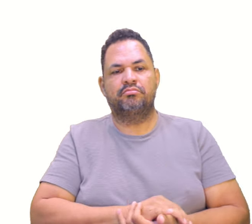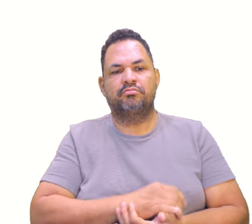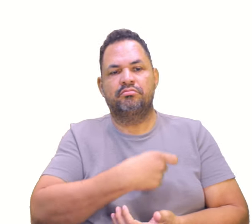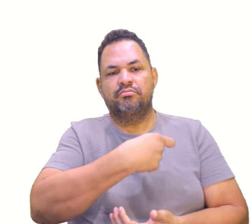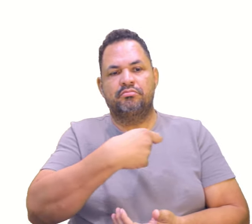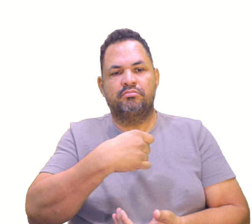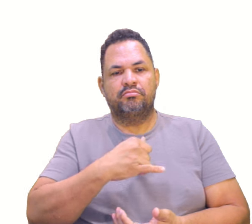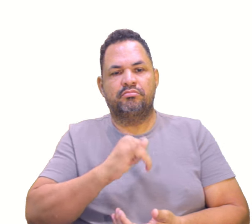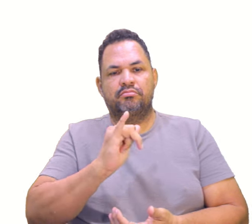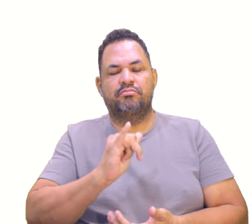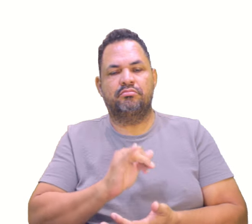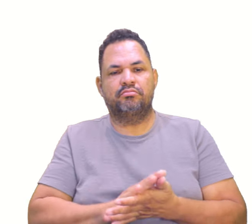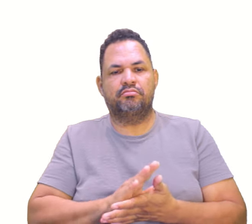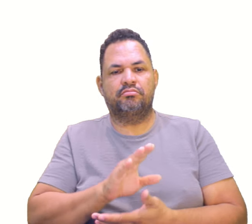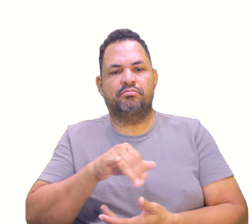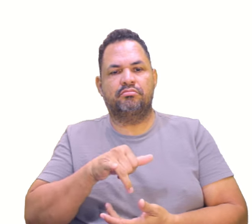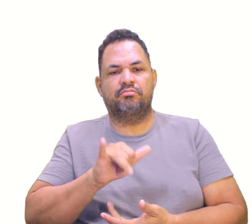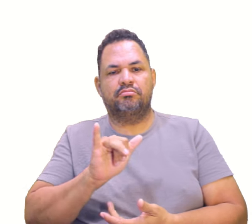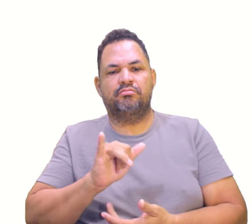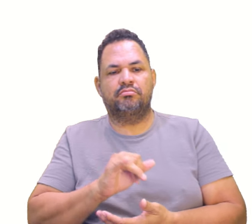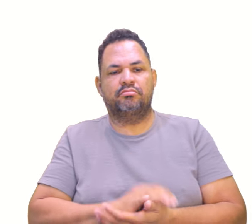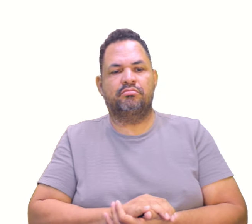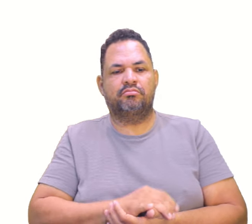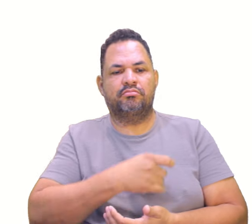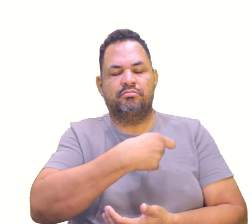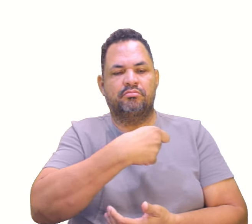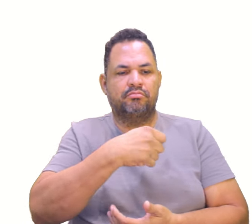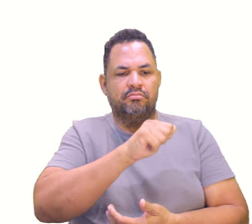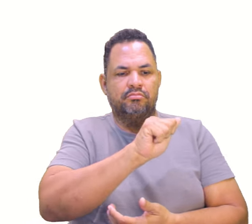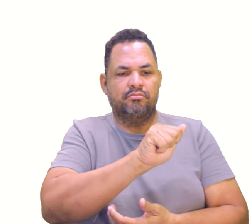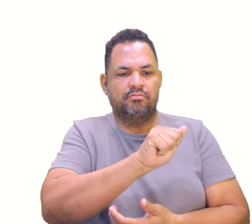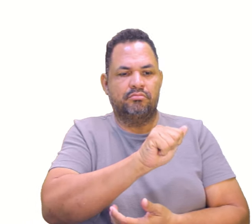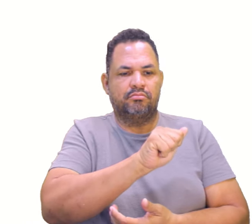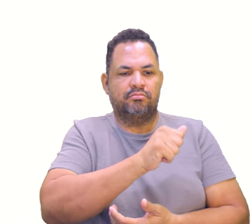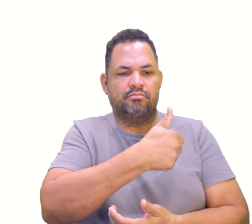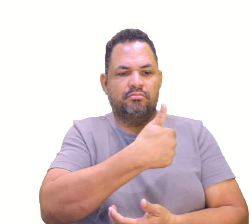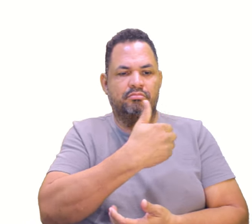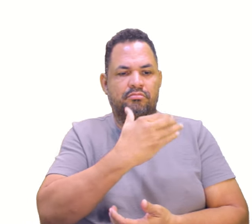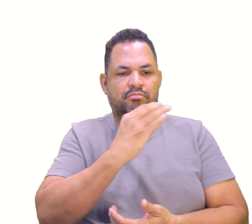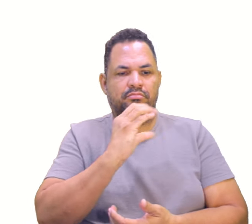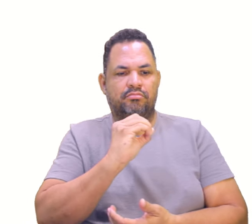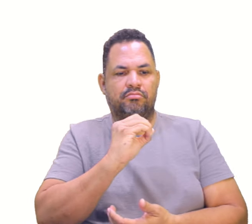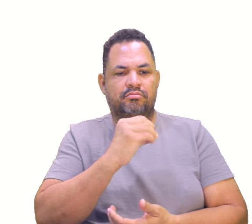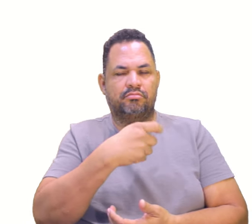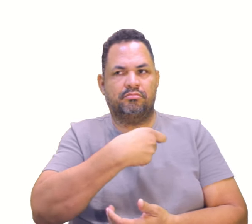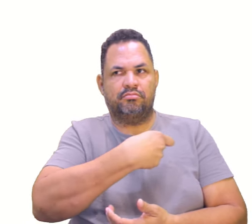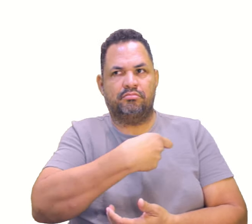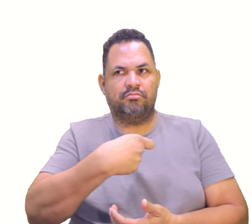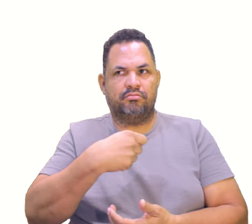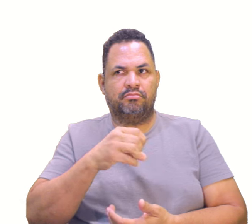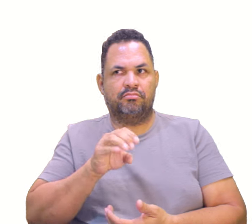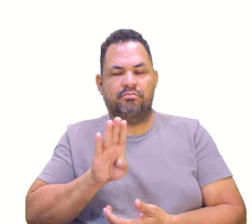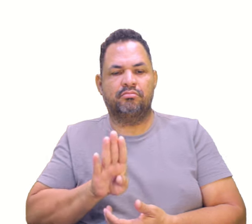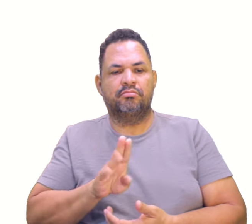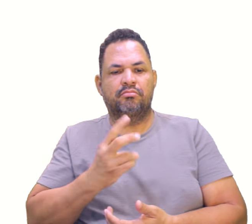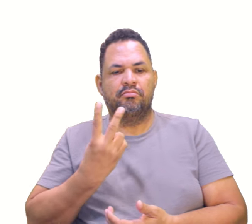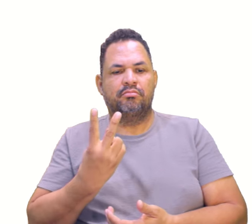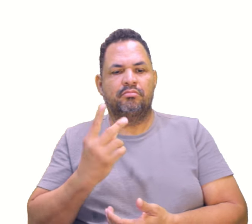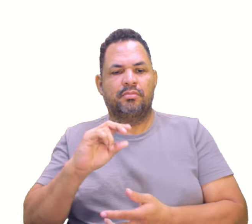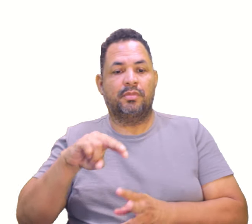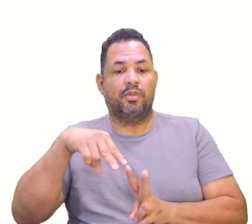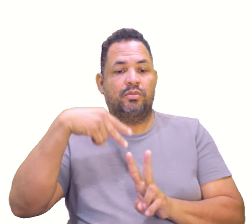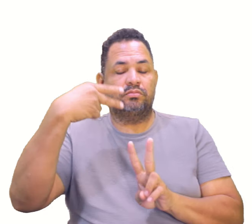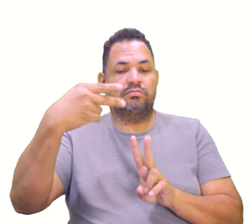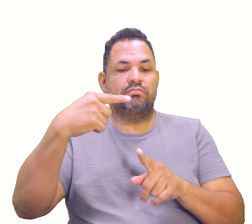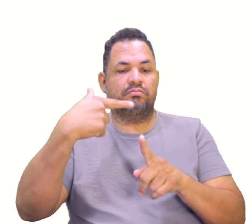x do B e y do B. x do A? 10. 10. x do B? 2. 2. Ao